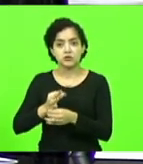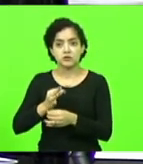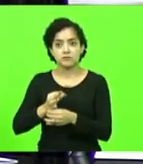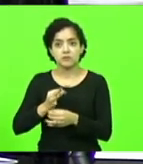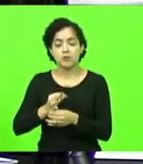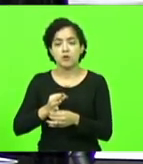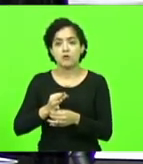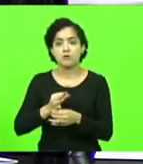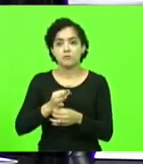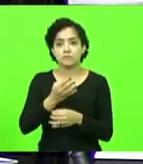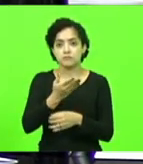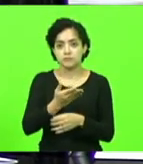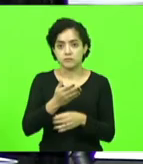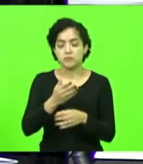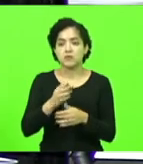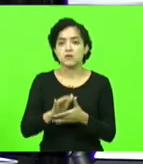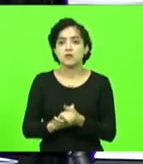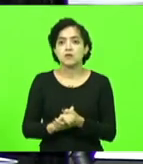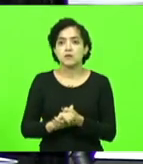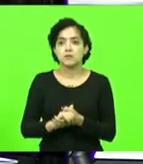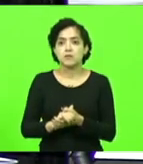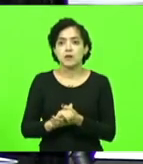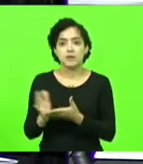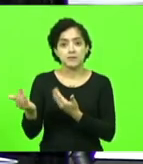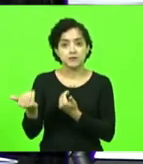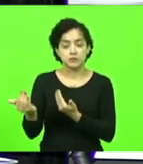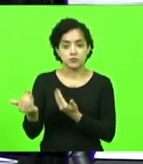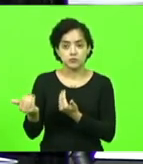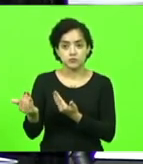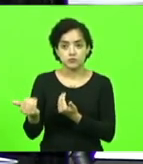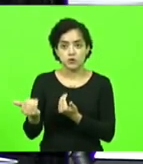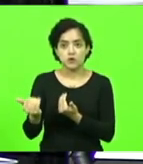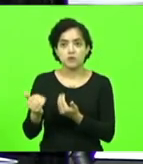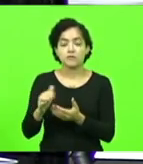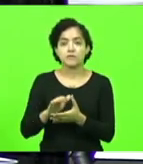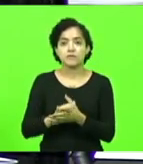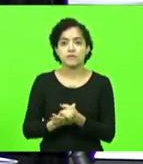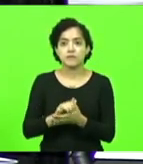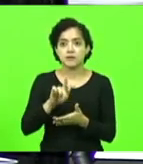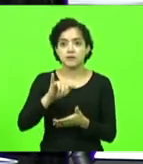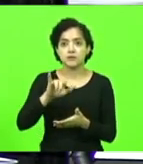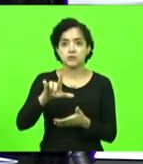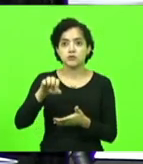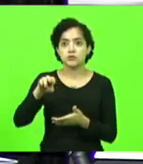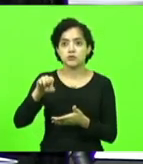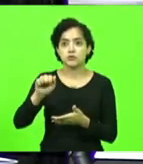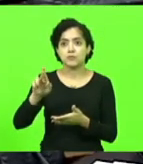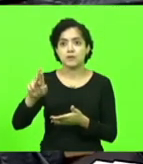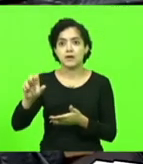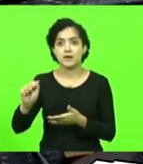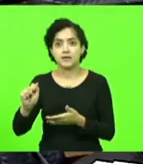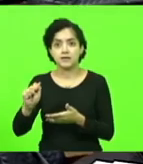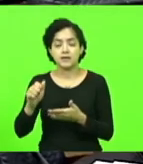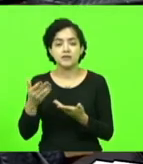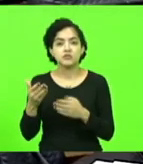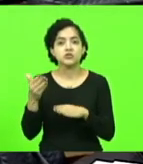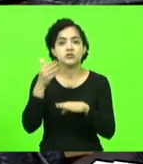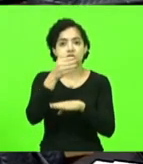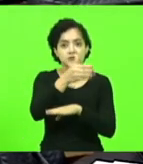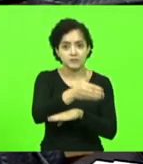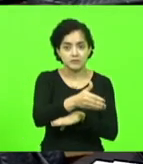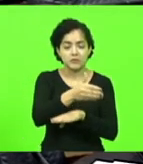Parlamento Jovem, o presidente da Câmara, a vereadora Gilmara, que está ali. Já tivemos lá, inclusive,